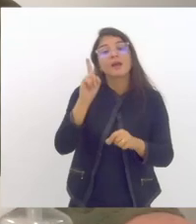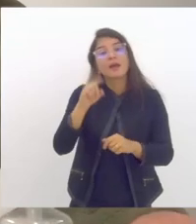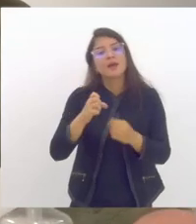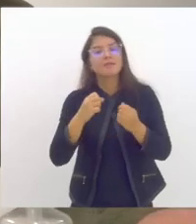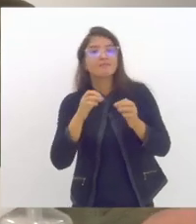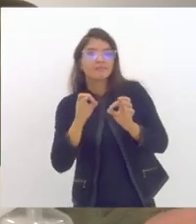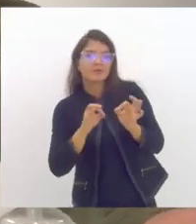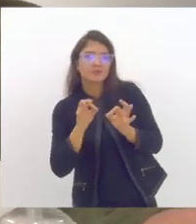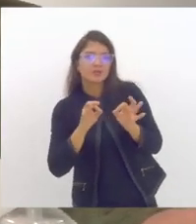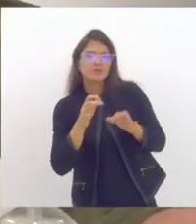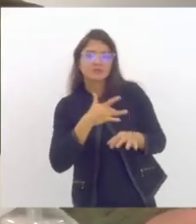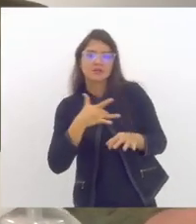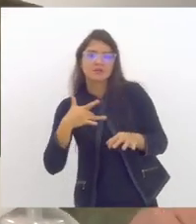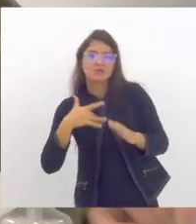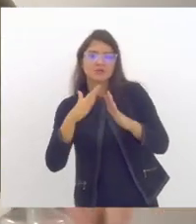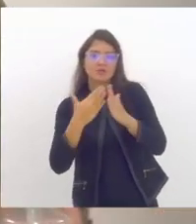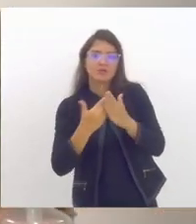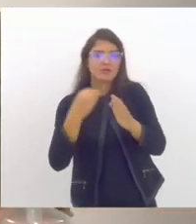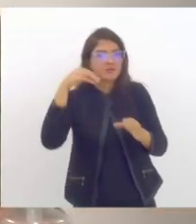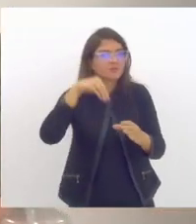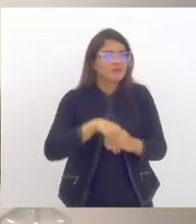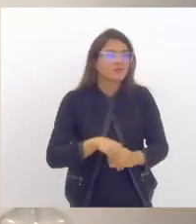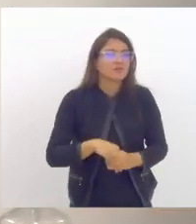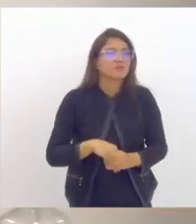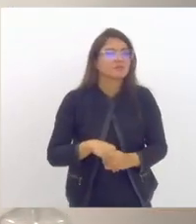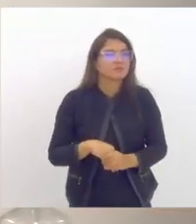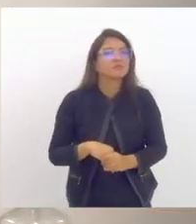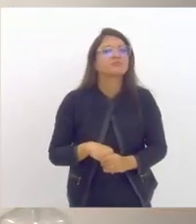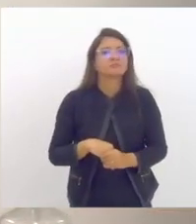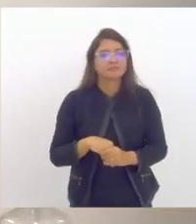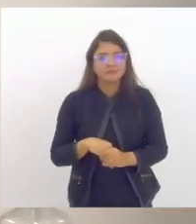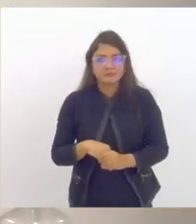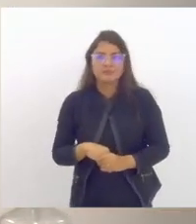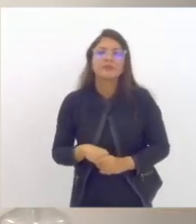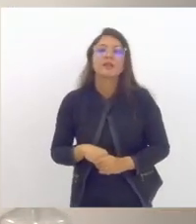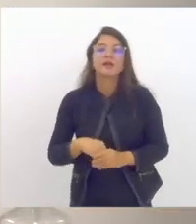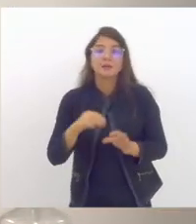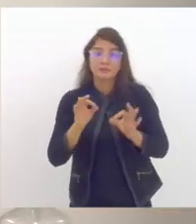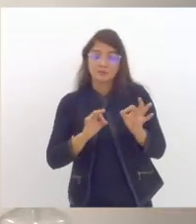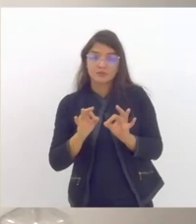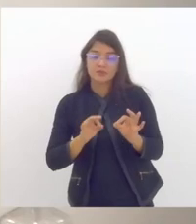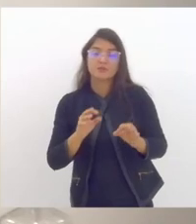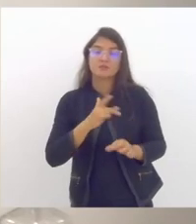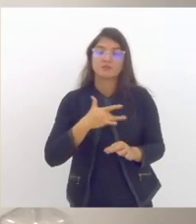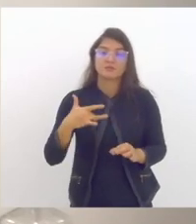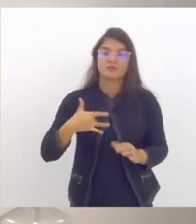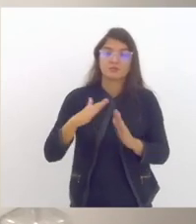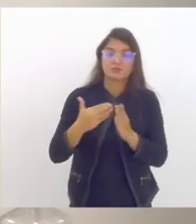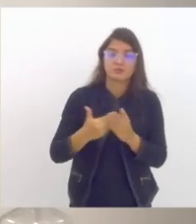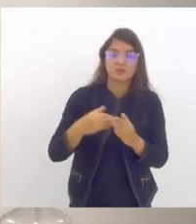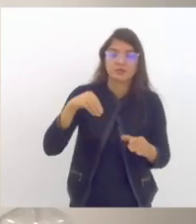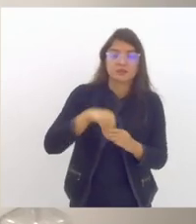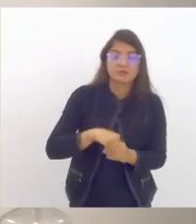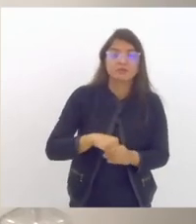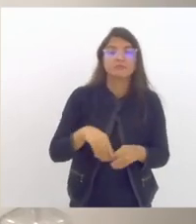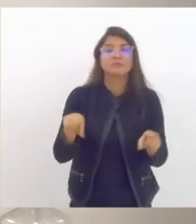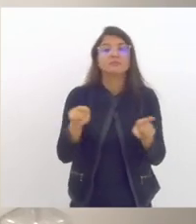Saúde na Escola dentro do programa Saúde na Escola e também para que haja